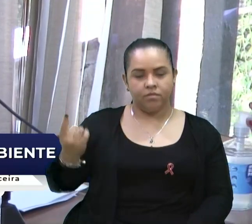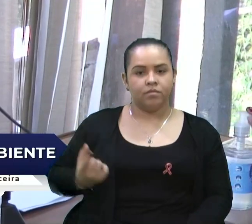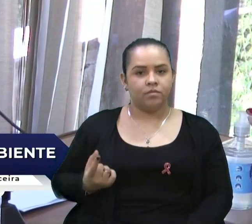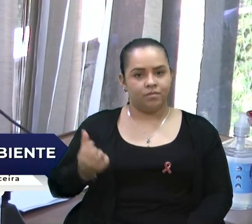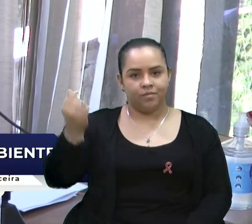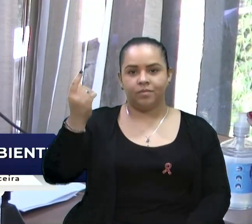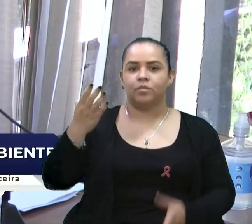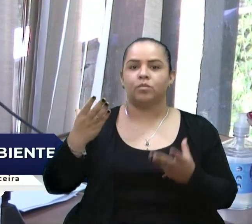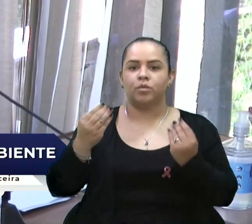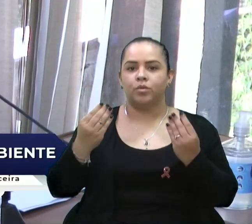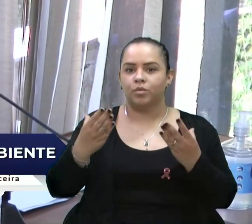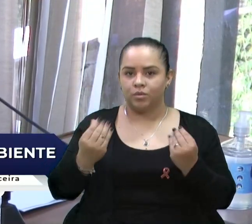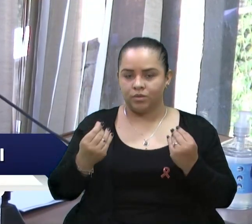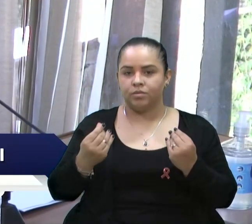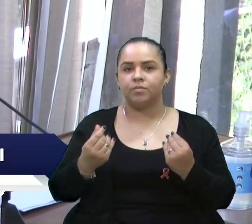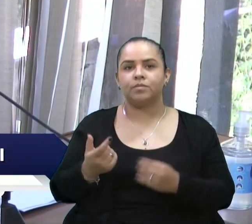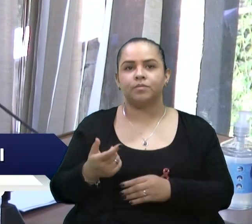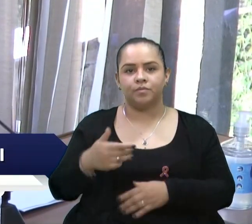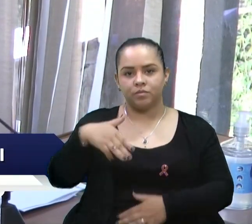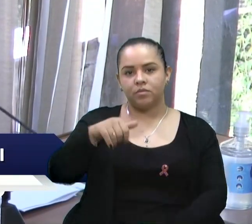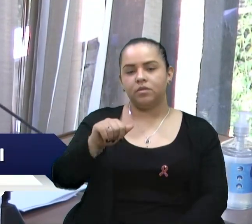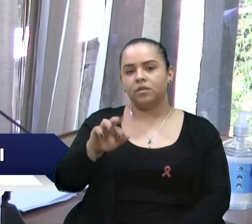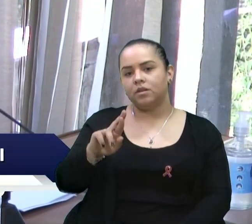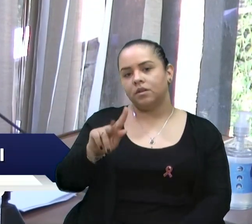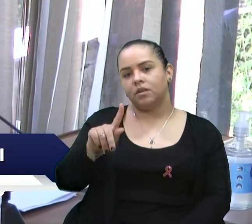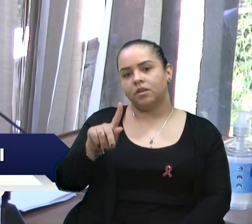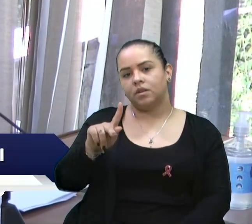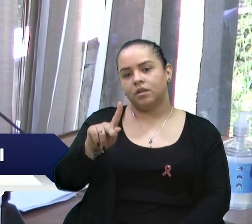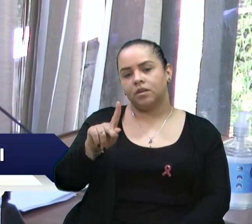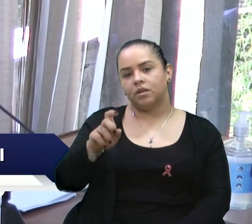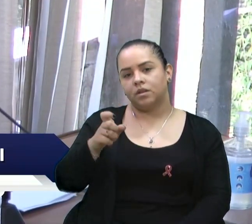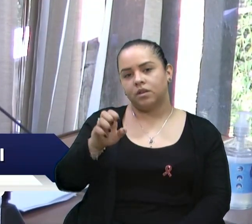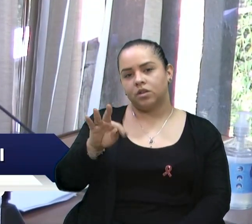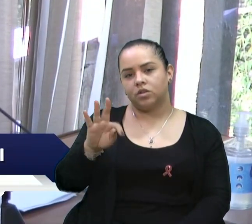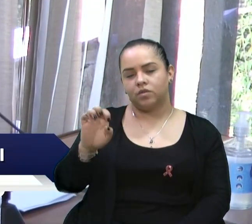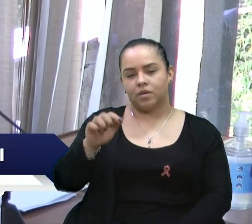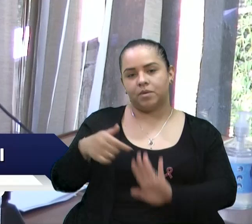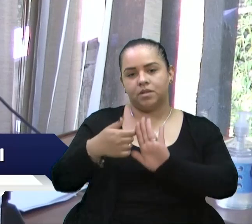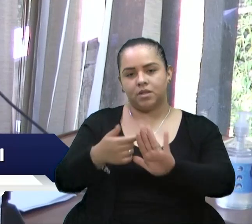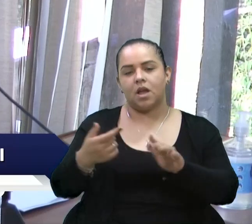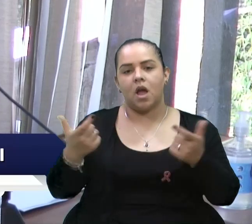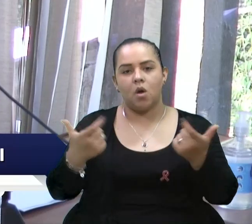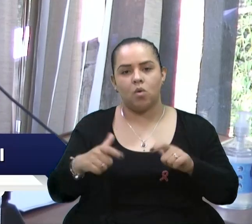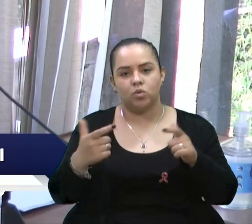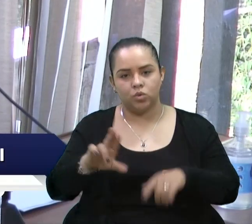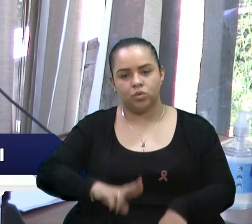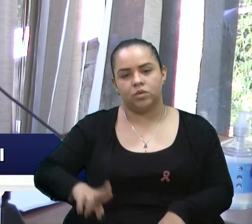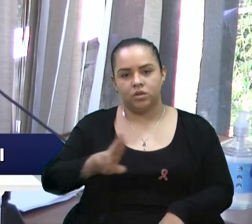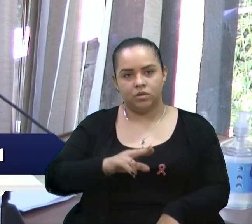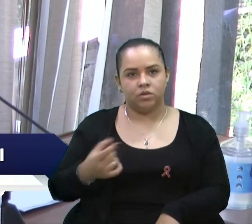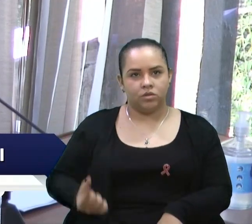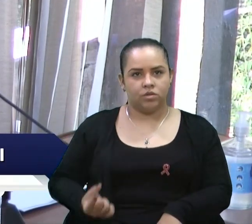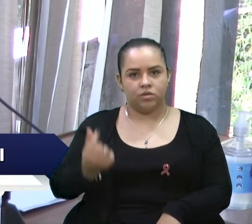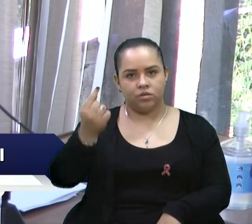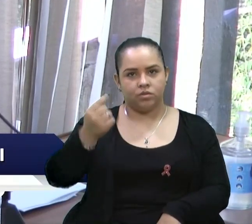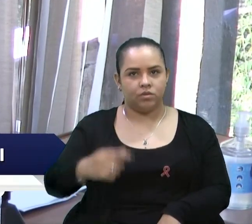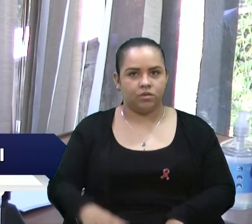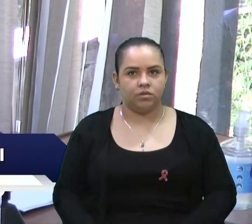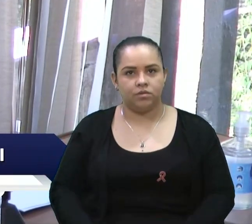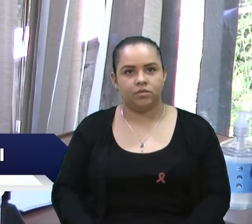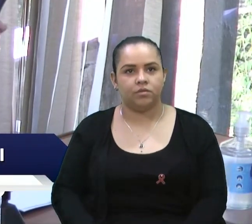bastante expressivos. Aí a Margit vai apresentar para a gente a produção, ou seja, onde foram efetivamente aplicados esses recursos.